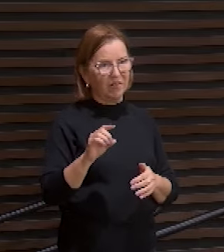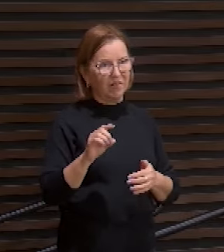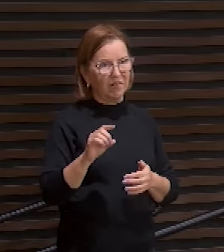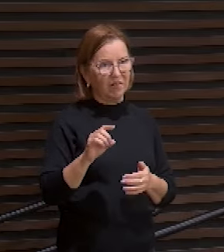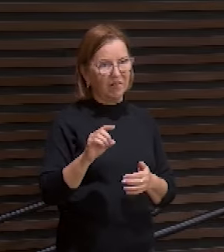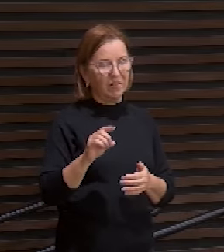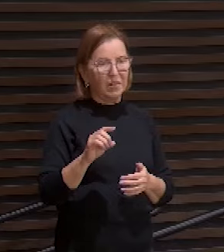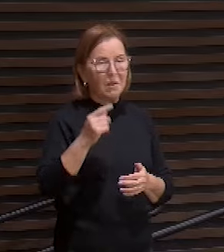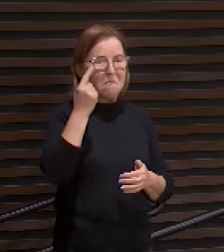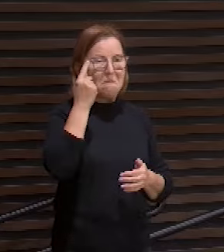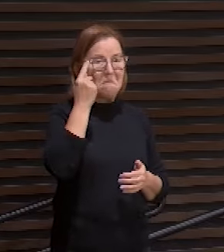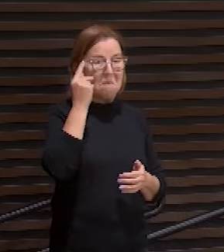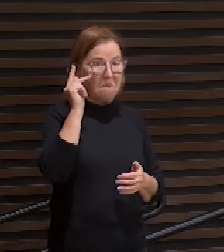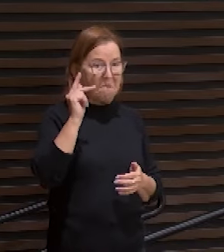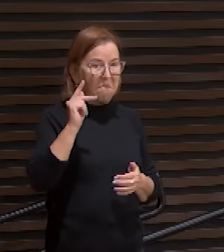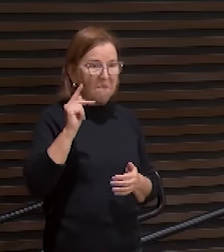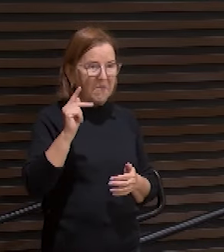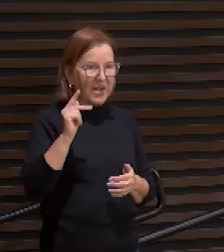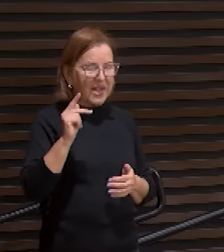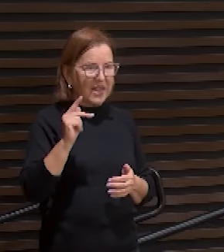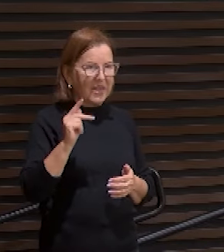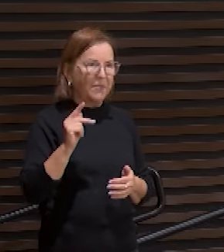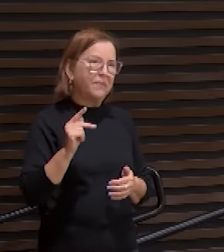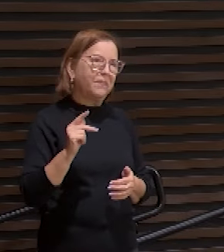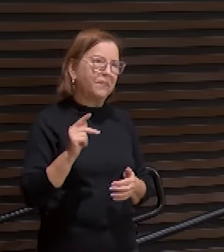resolver os seus problemas terrenos.